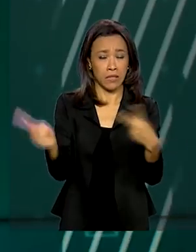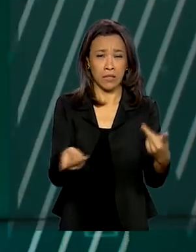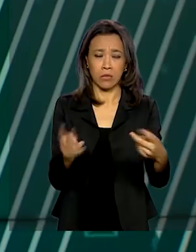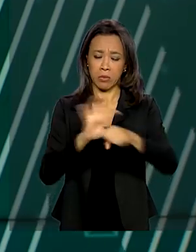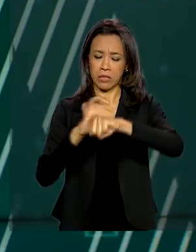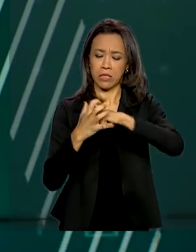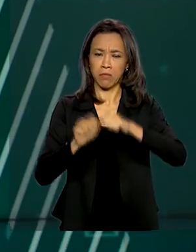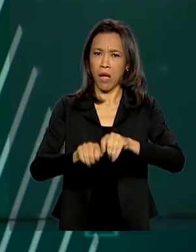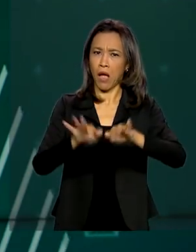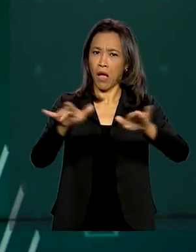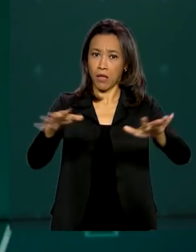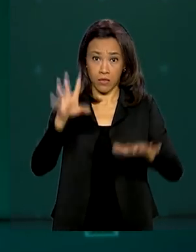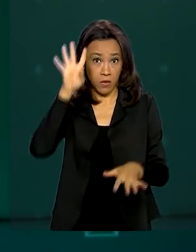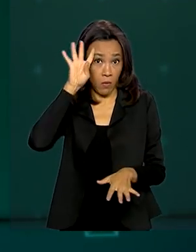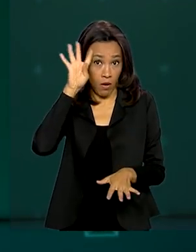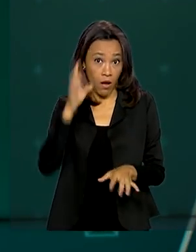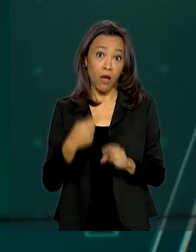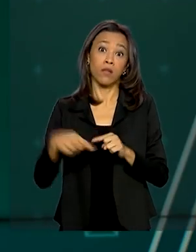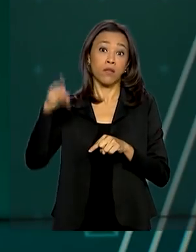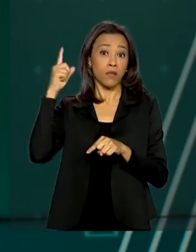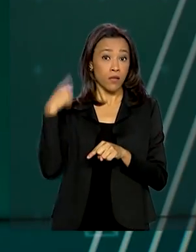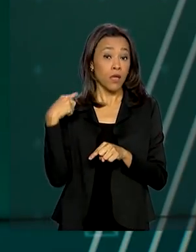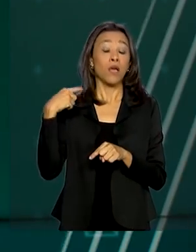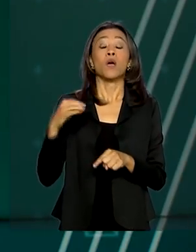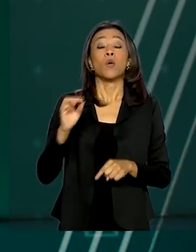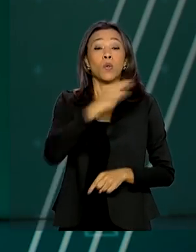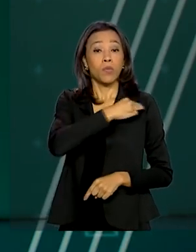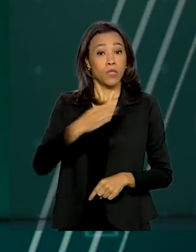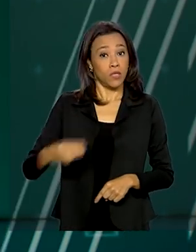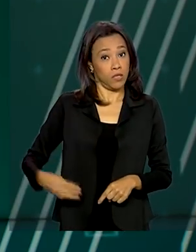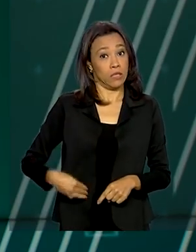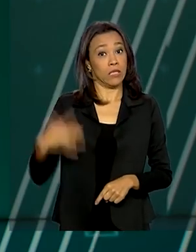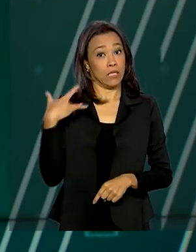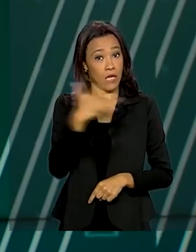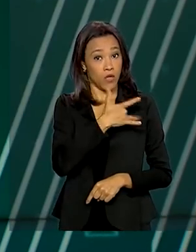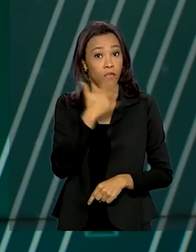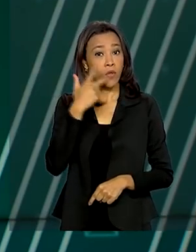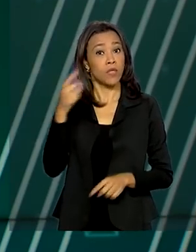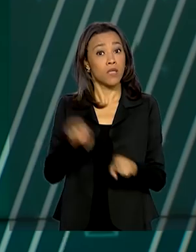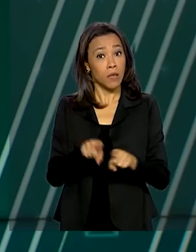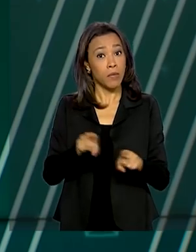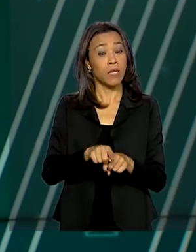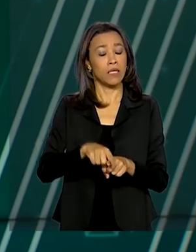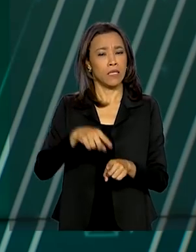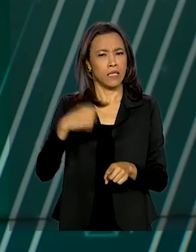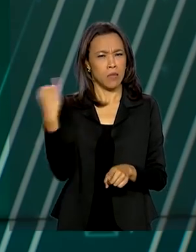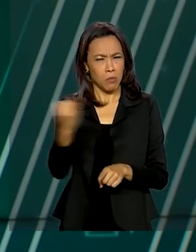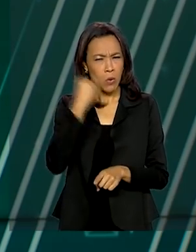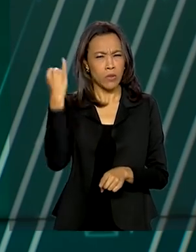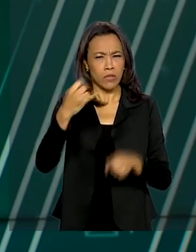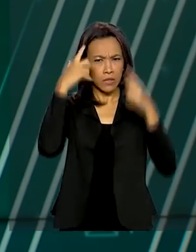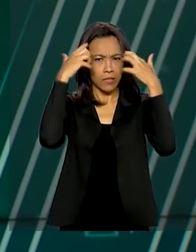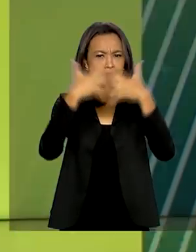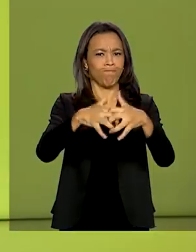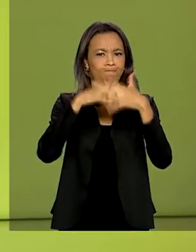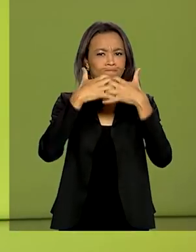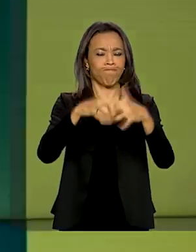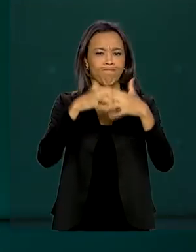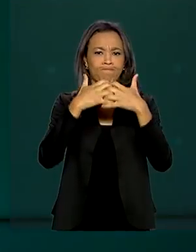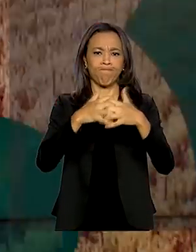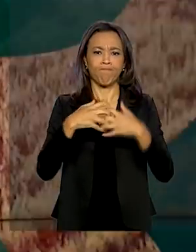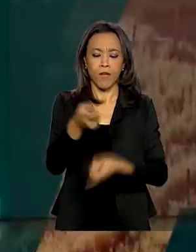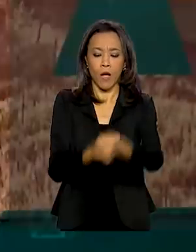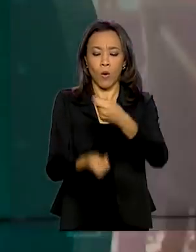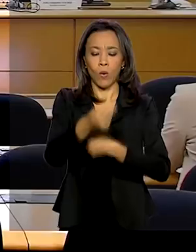quarta-feira, o ministro da Saúde comentou a importância de se pensar também neste momento na situação econômica do